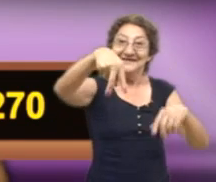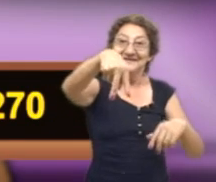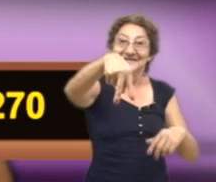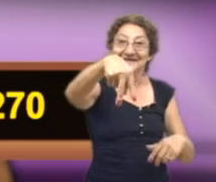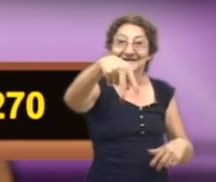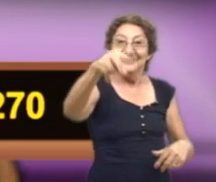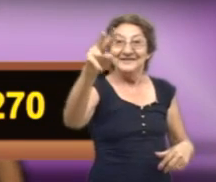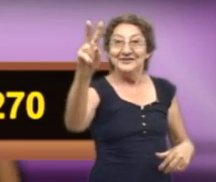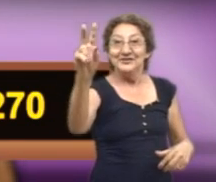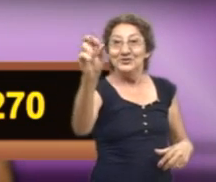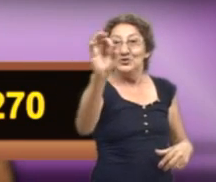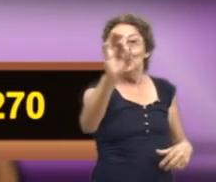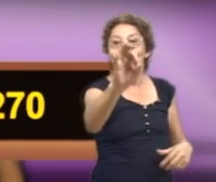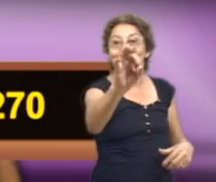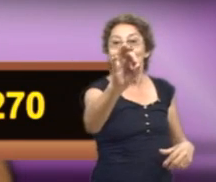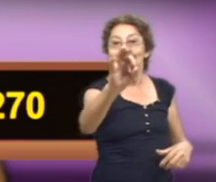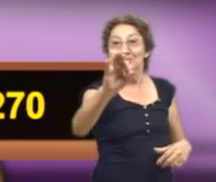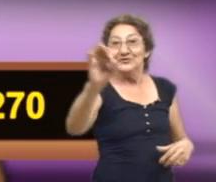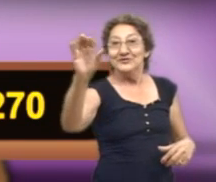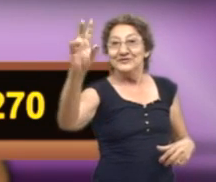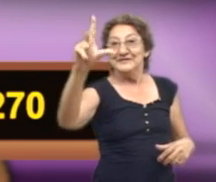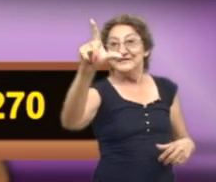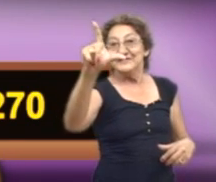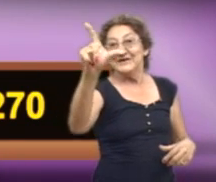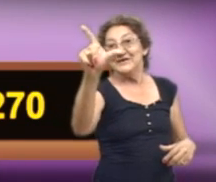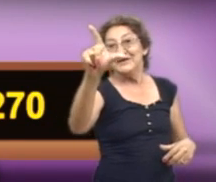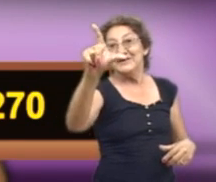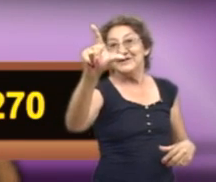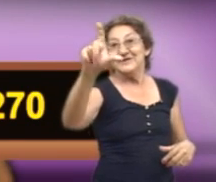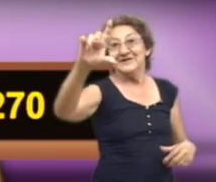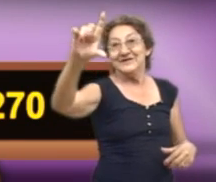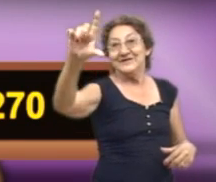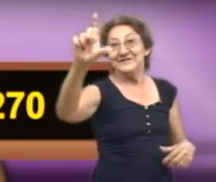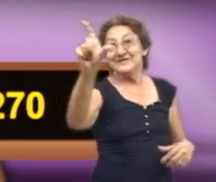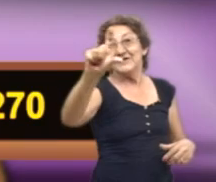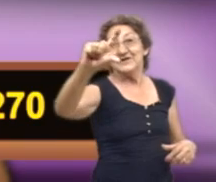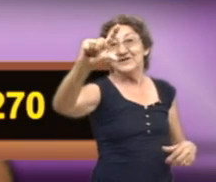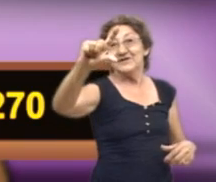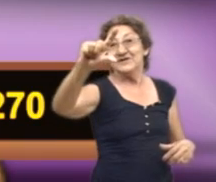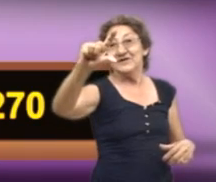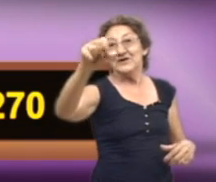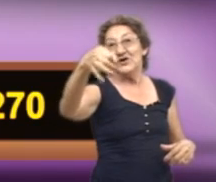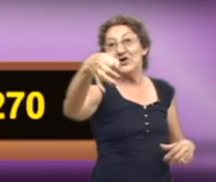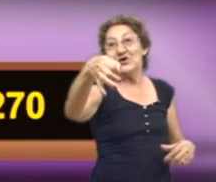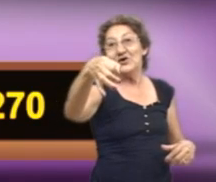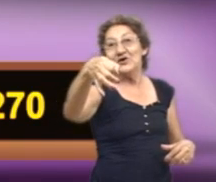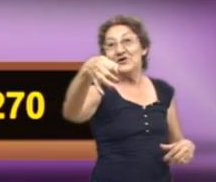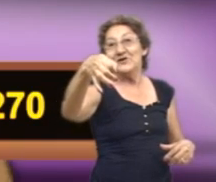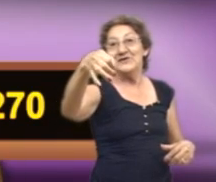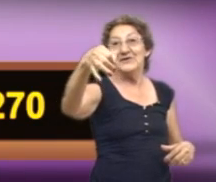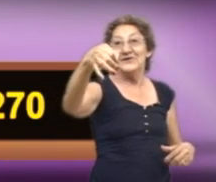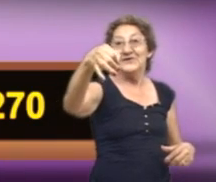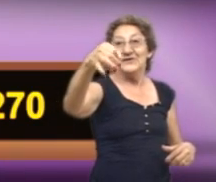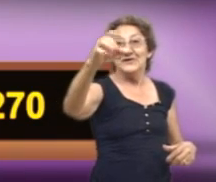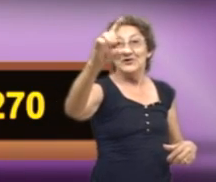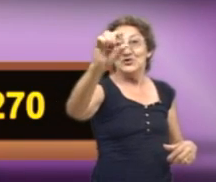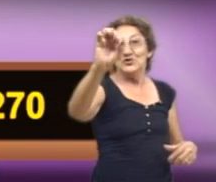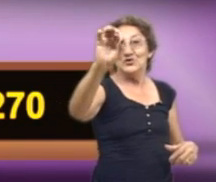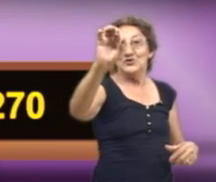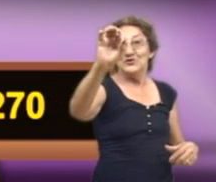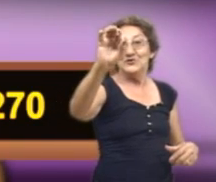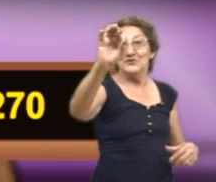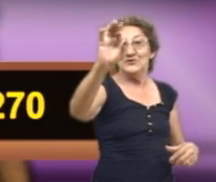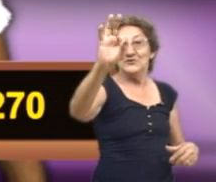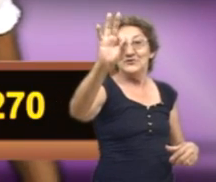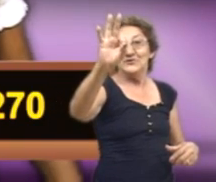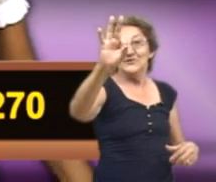vocês votem em mim. Eu não, quando eu prometo, eu faço. Vocês querem saber